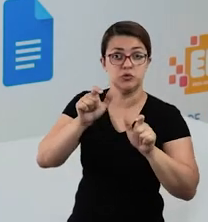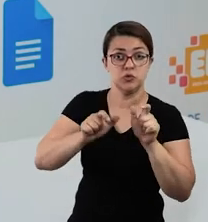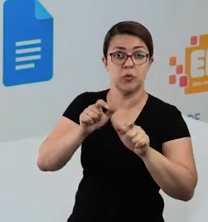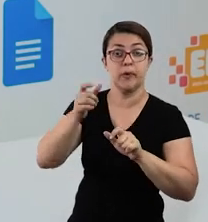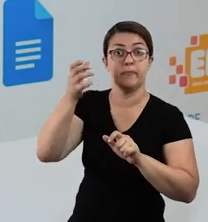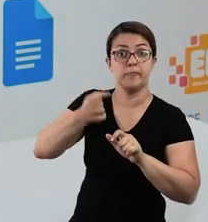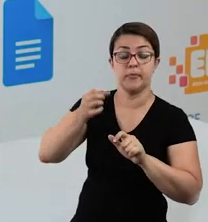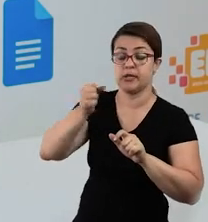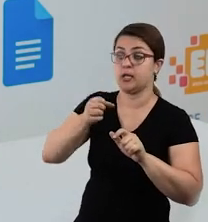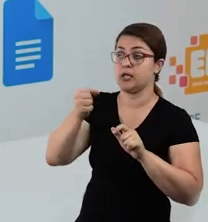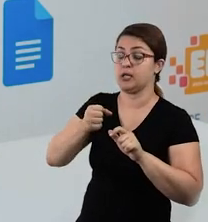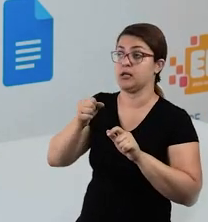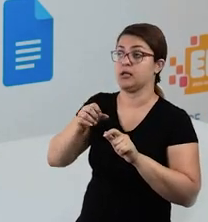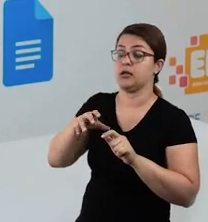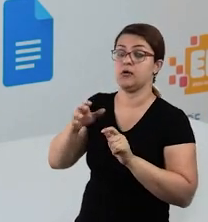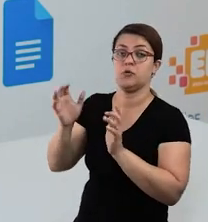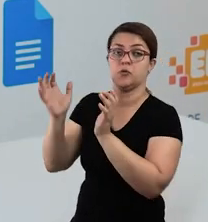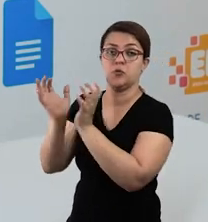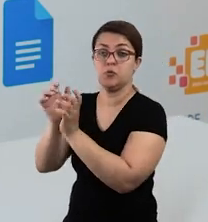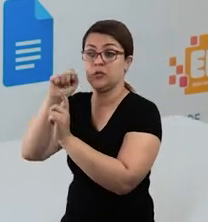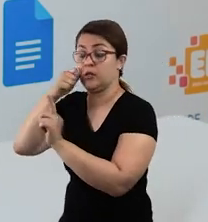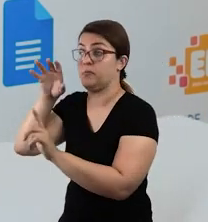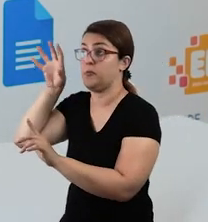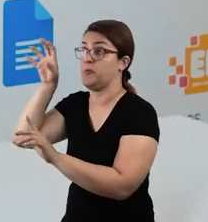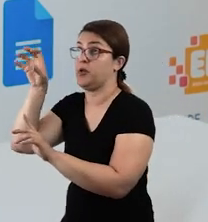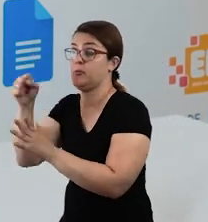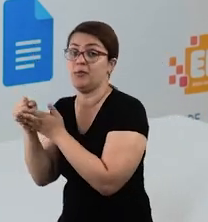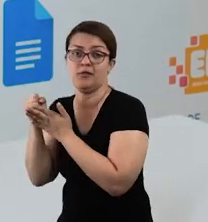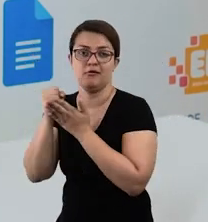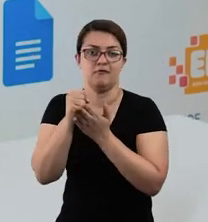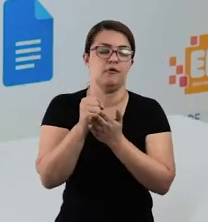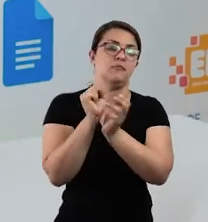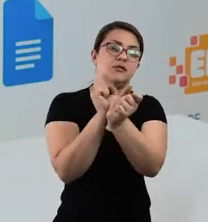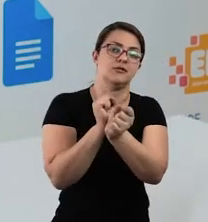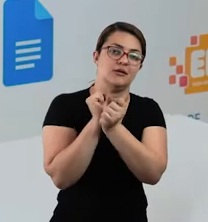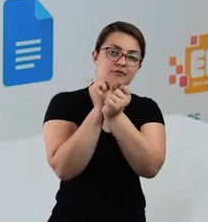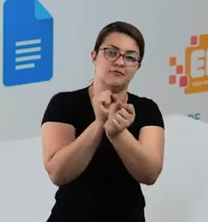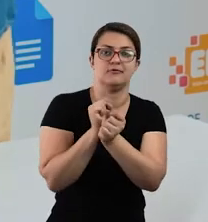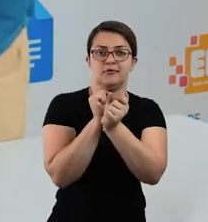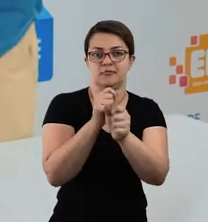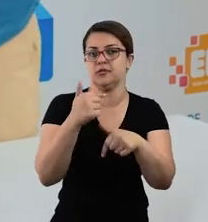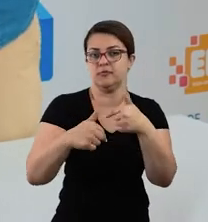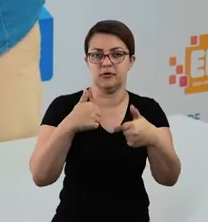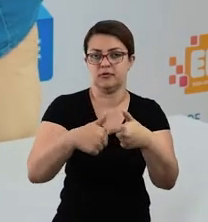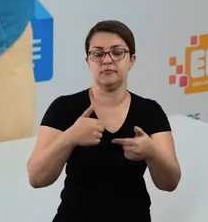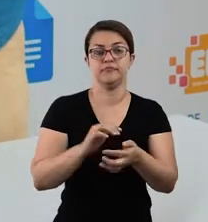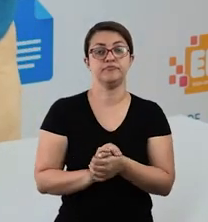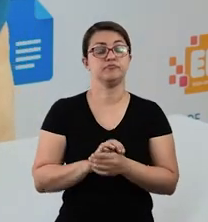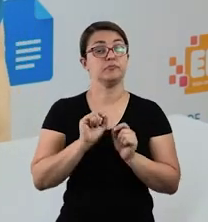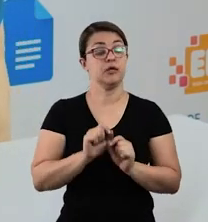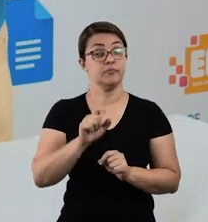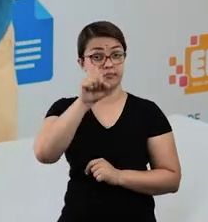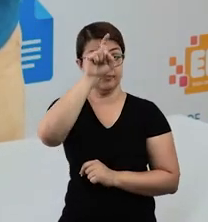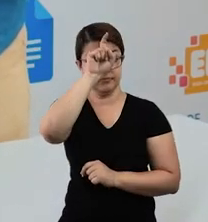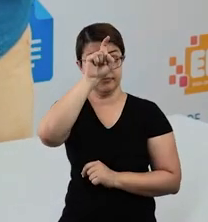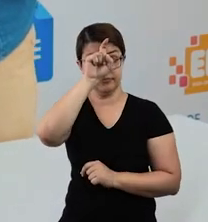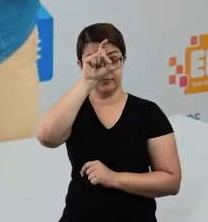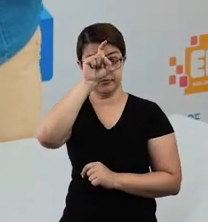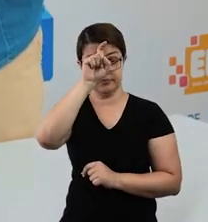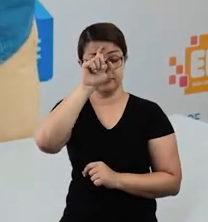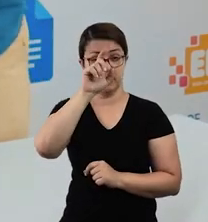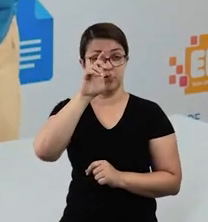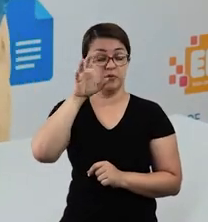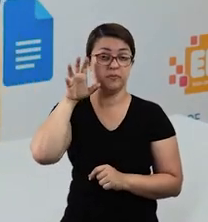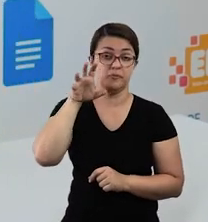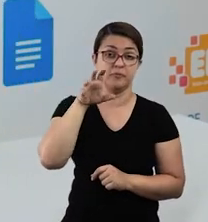sofriam uma escravidão, mas eles não eram escravos. Ok? Vamos continuar? Então, Zumbi, ele foi capturado no